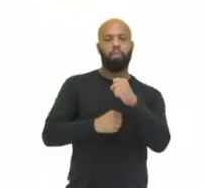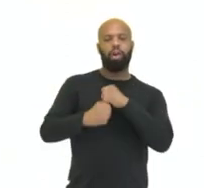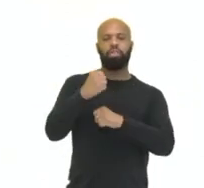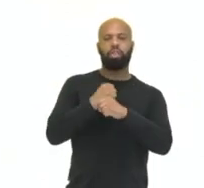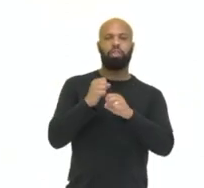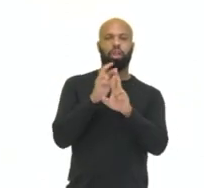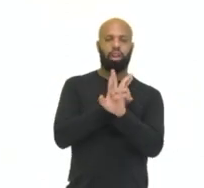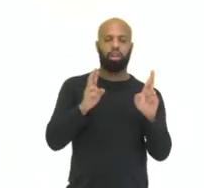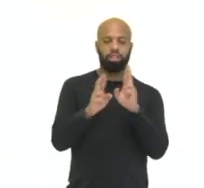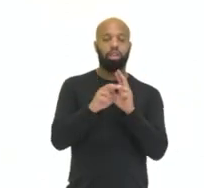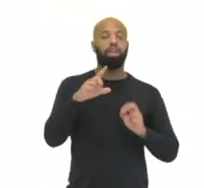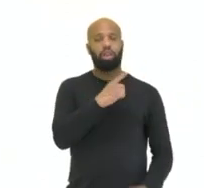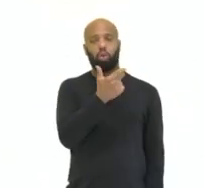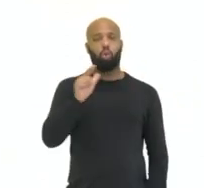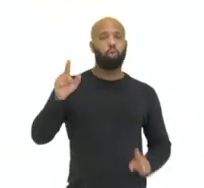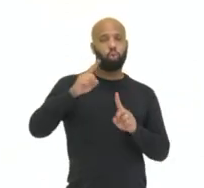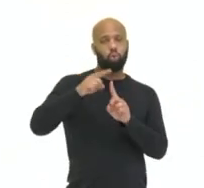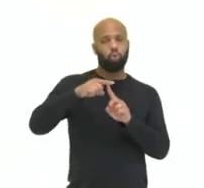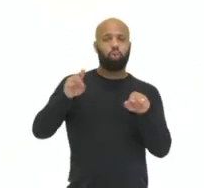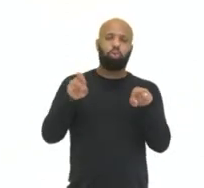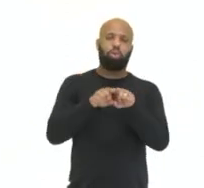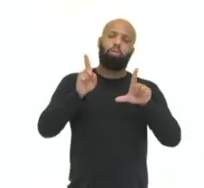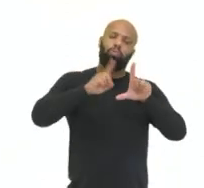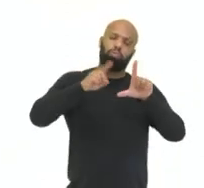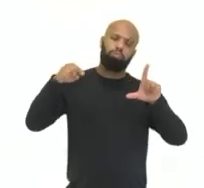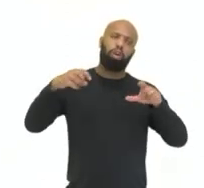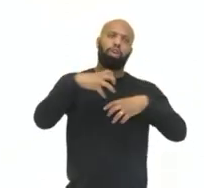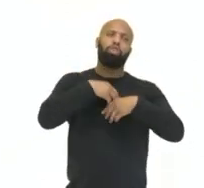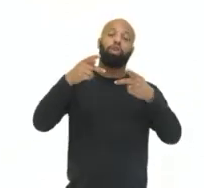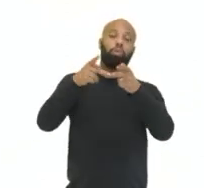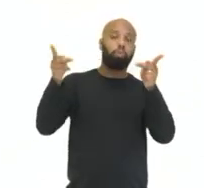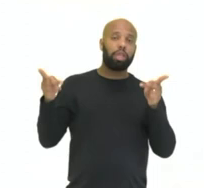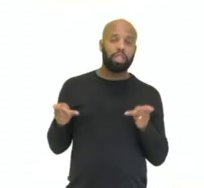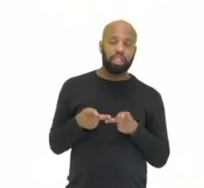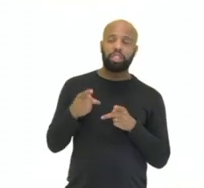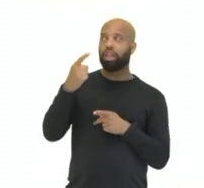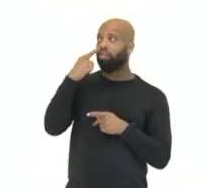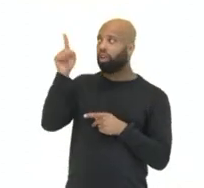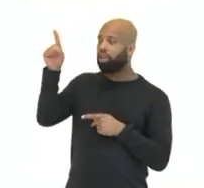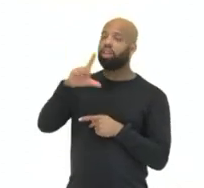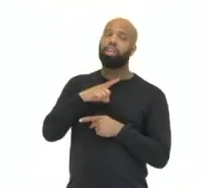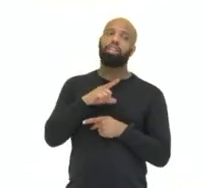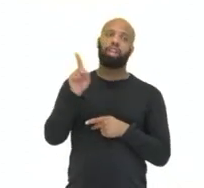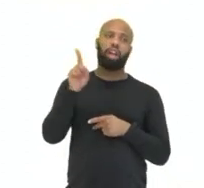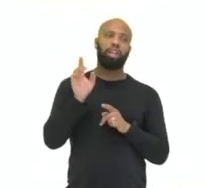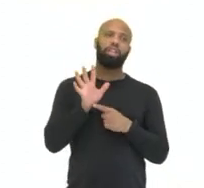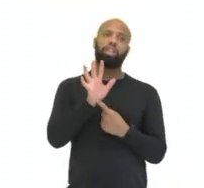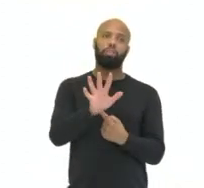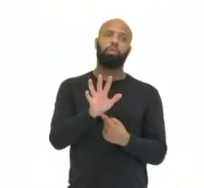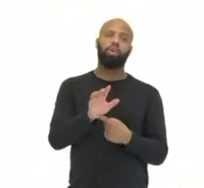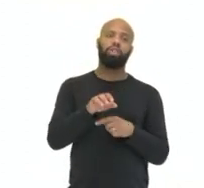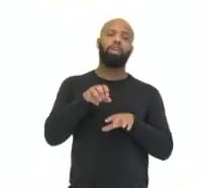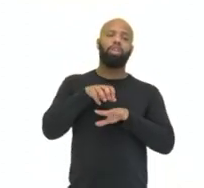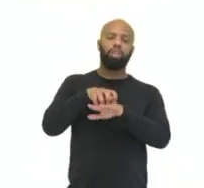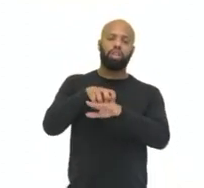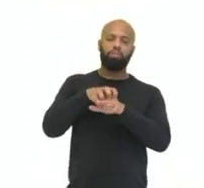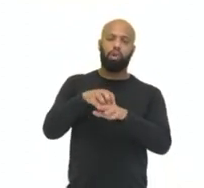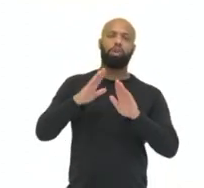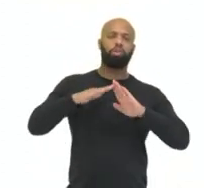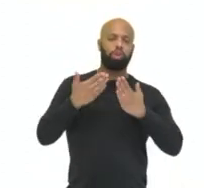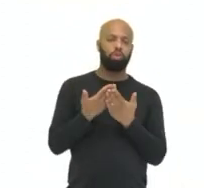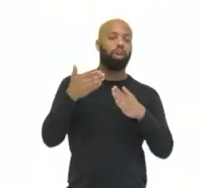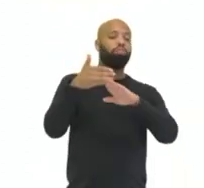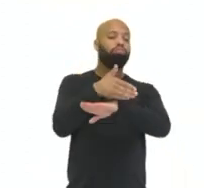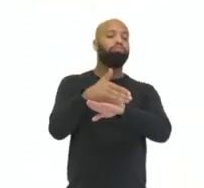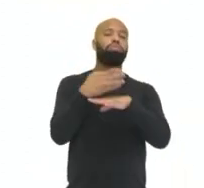Temos outros tipos de gráficos, né, que se apresentam também no formato de pizza. Vejam aqui que a gente tem um com relação ao transporte para a escola,